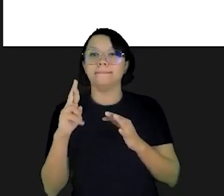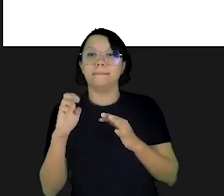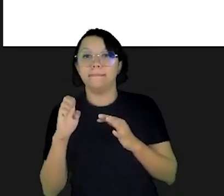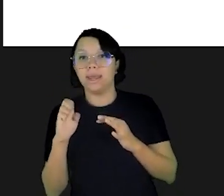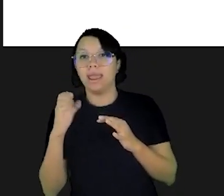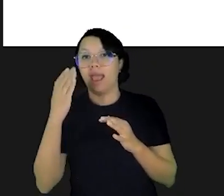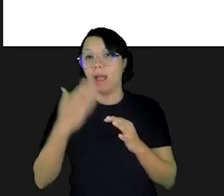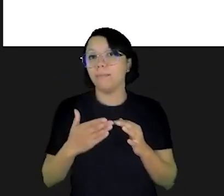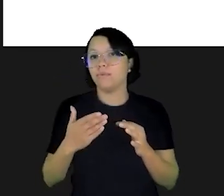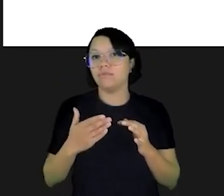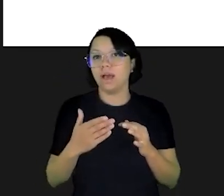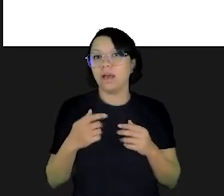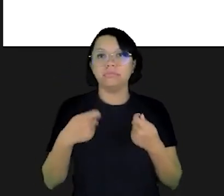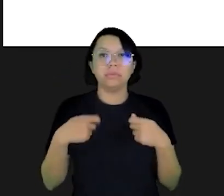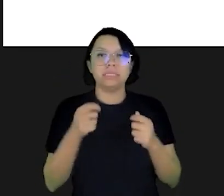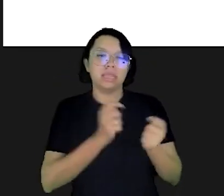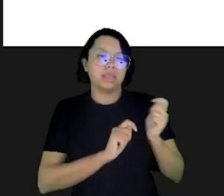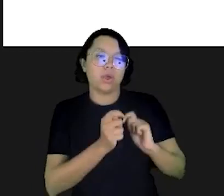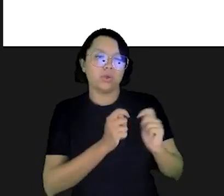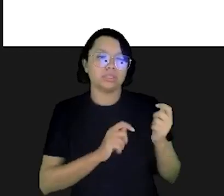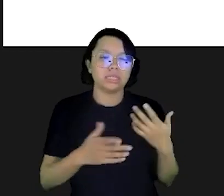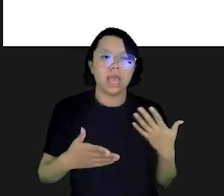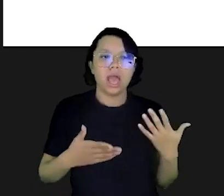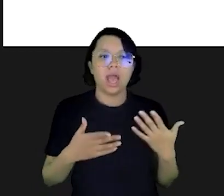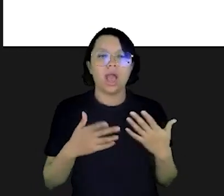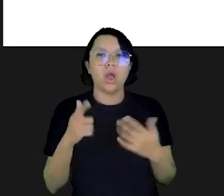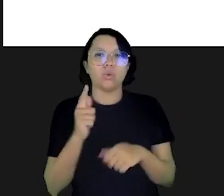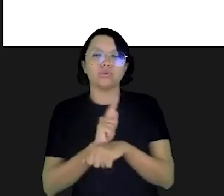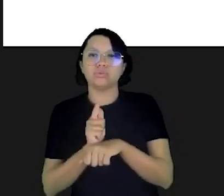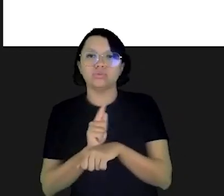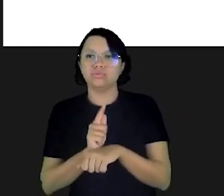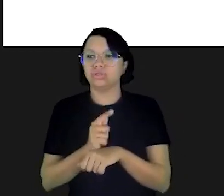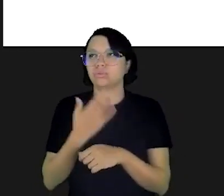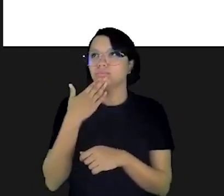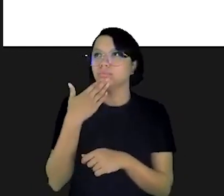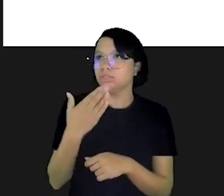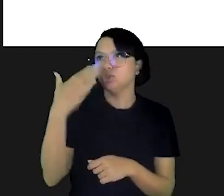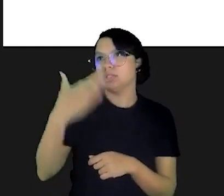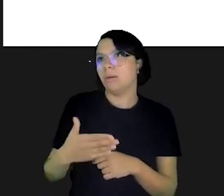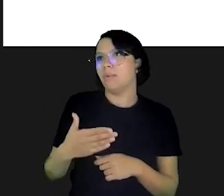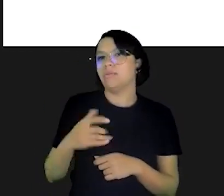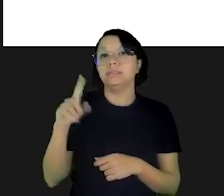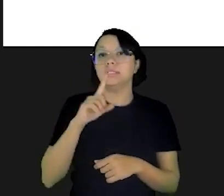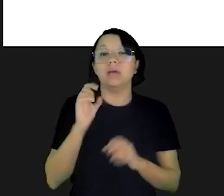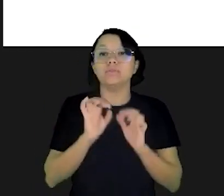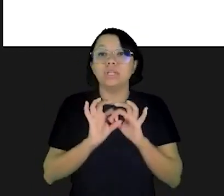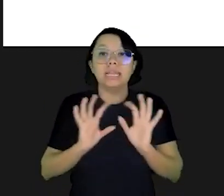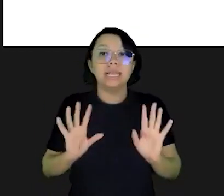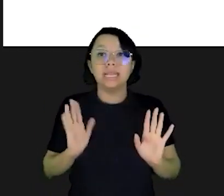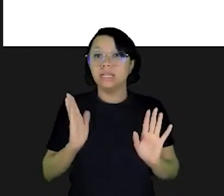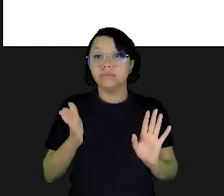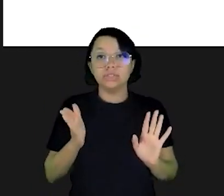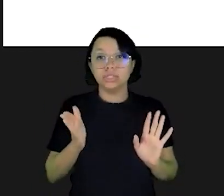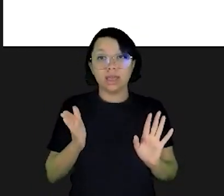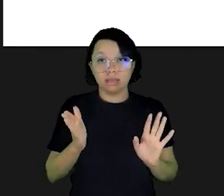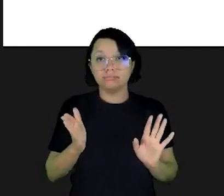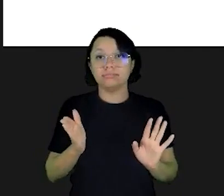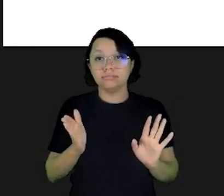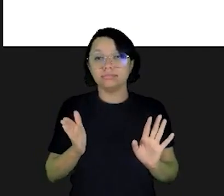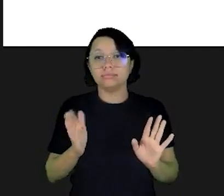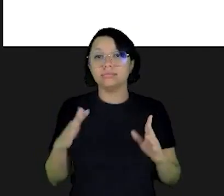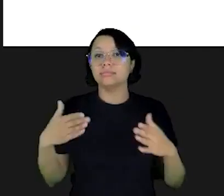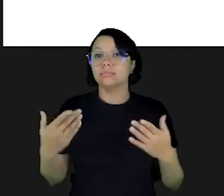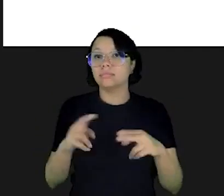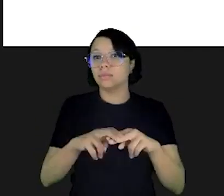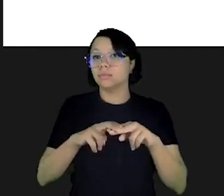linha de crédito pré-aprovada você não precisa ir no seu banco você não precisa negociar com o seu gerente você não precisa pedir uma aprovação não não